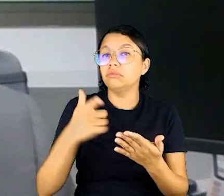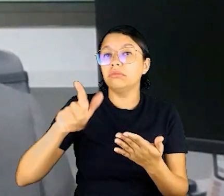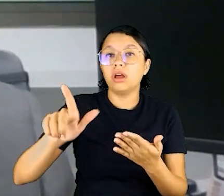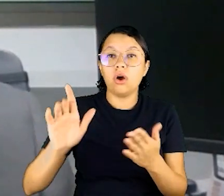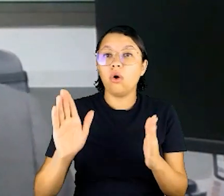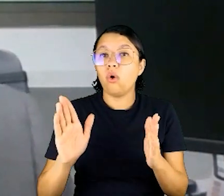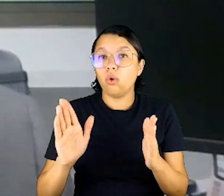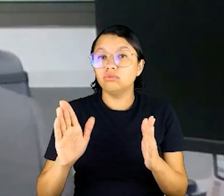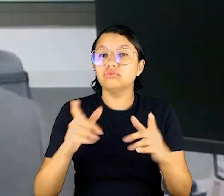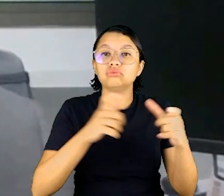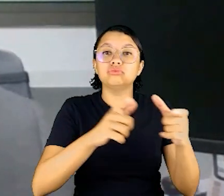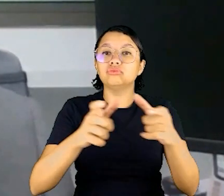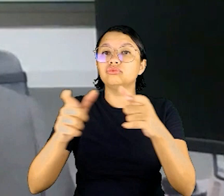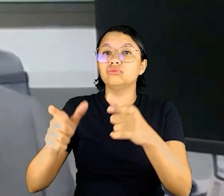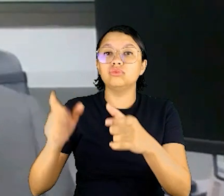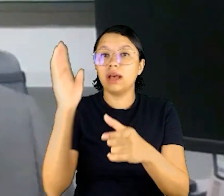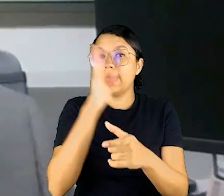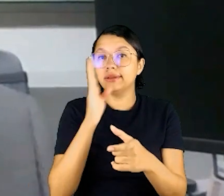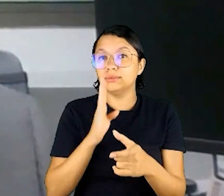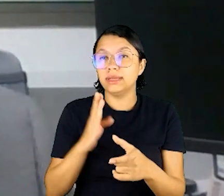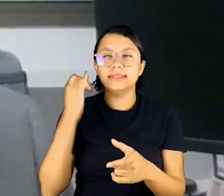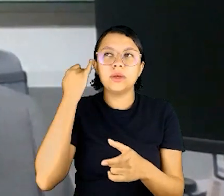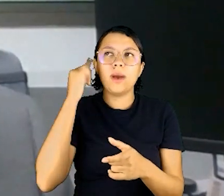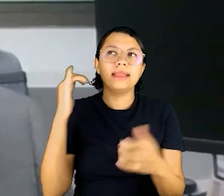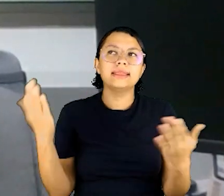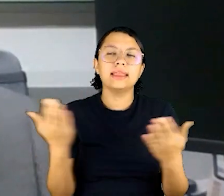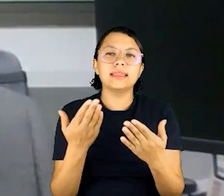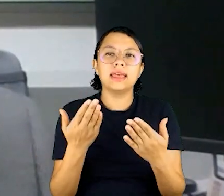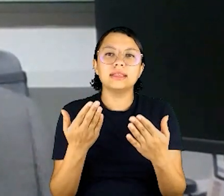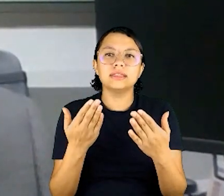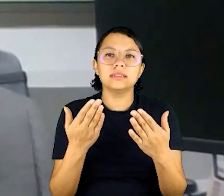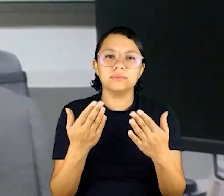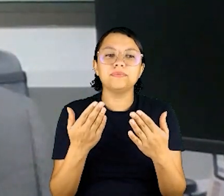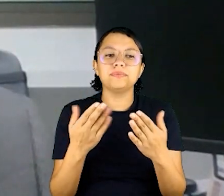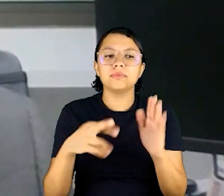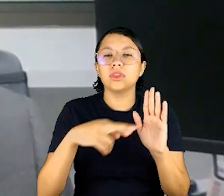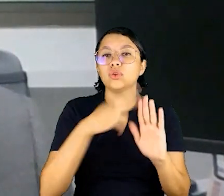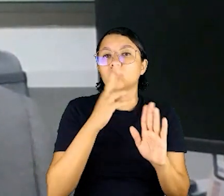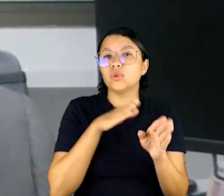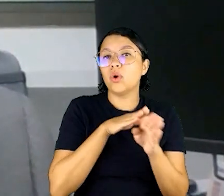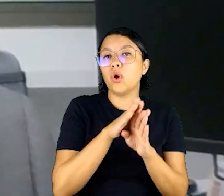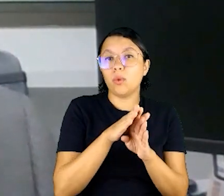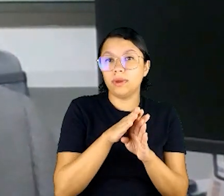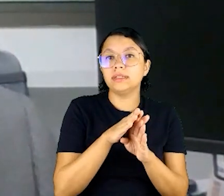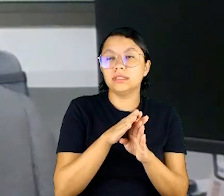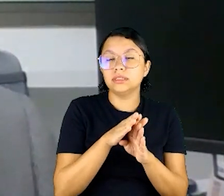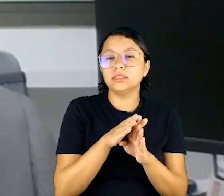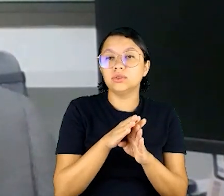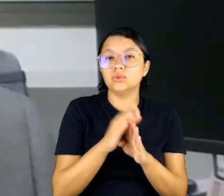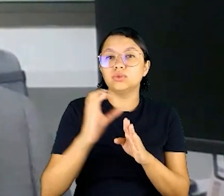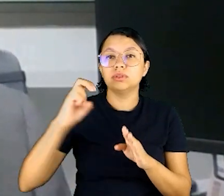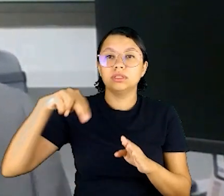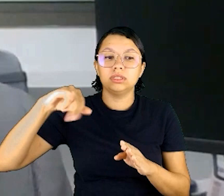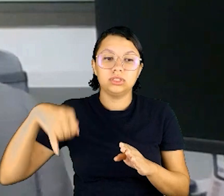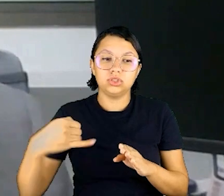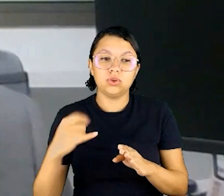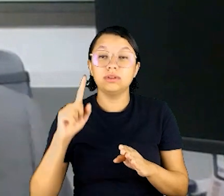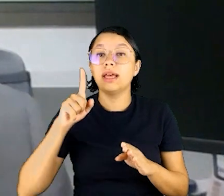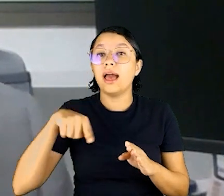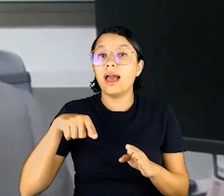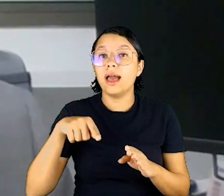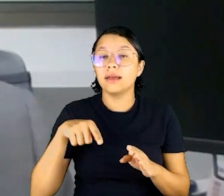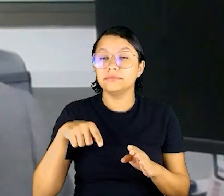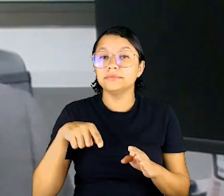para outros rincões do Brasil, né, porque a ideia, como diz essa recomendação do CNJ, a 136 de 22,